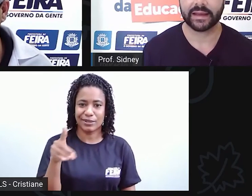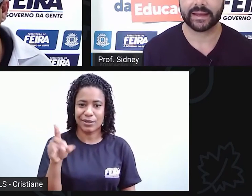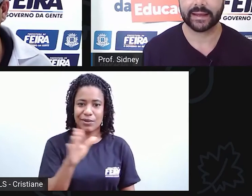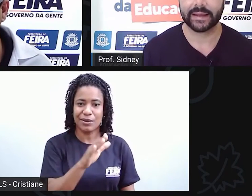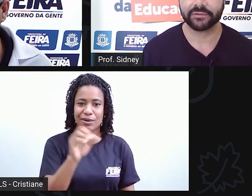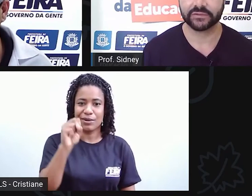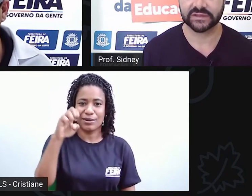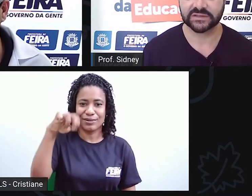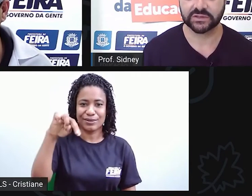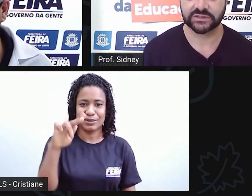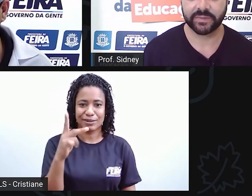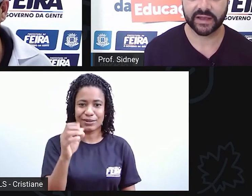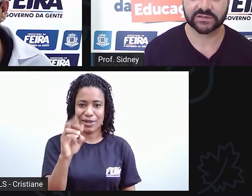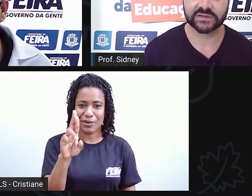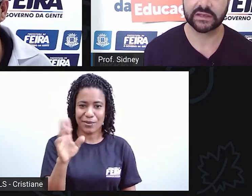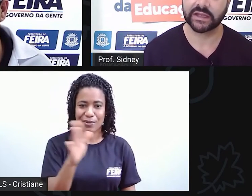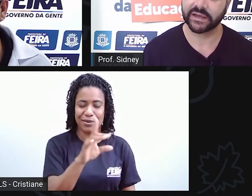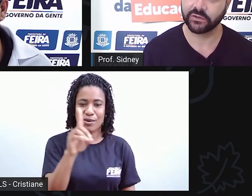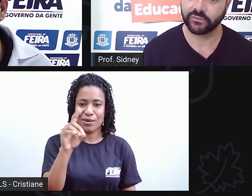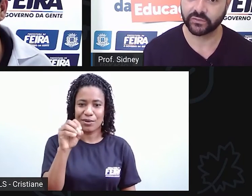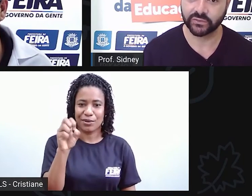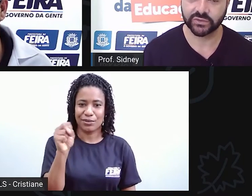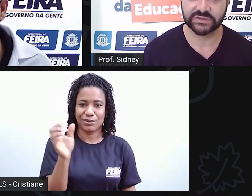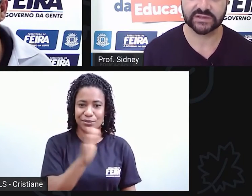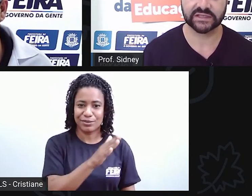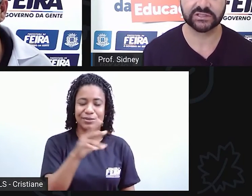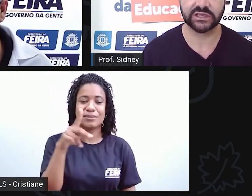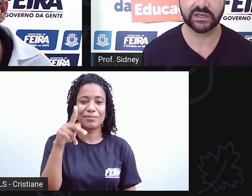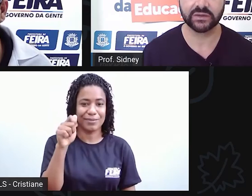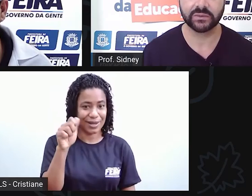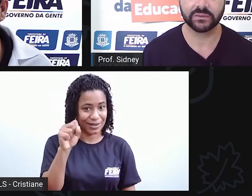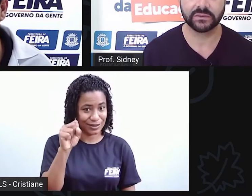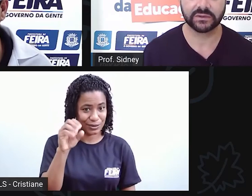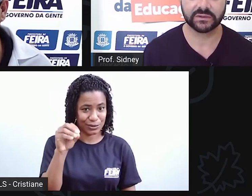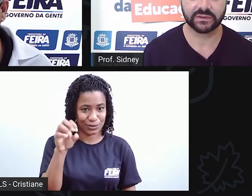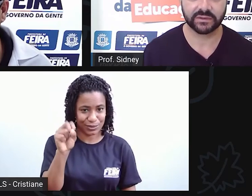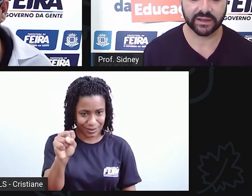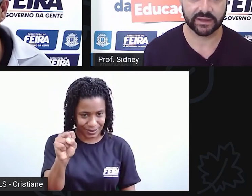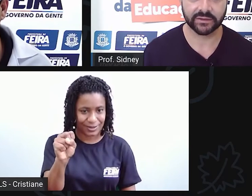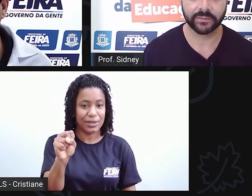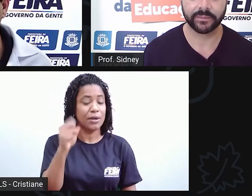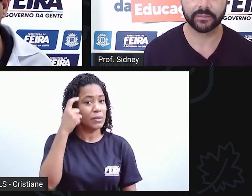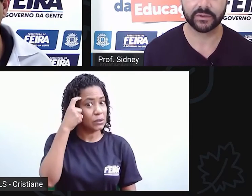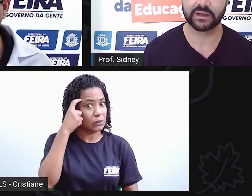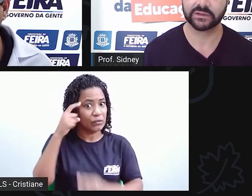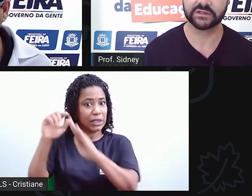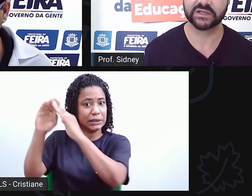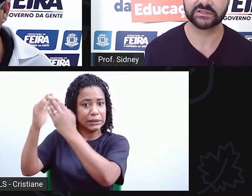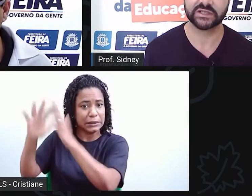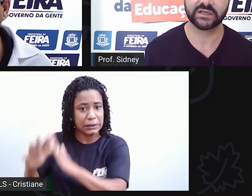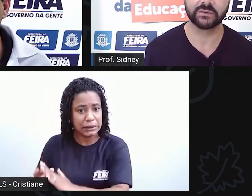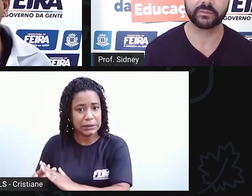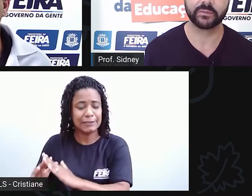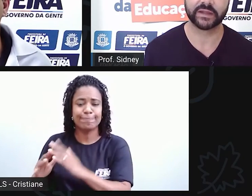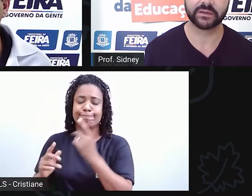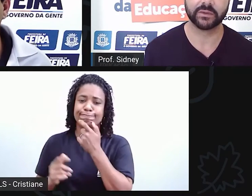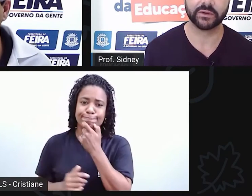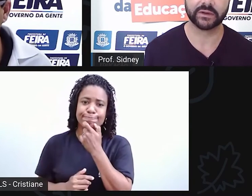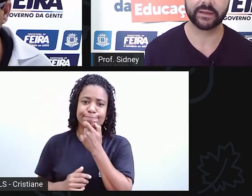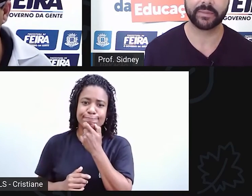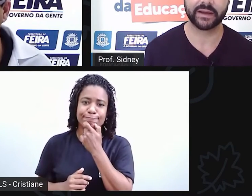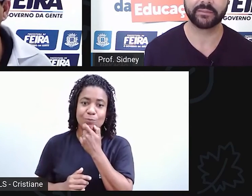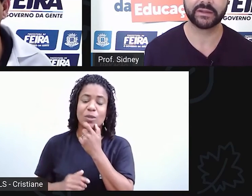A Fundação Senhor dos Passos angariou fundos e adquiriu o terreno, adquiriu o